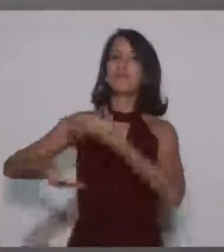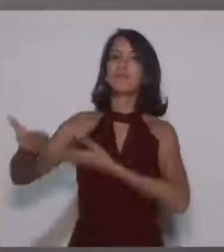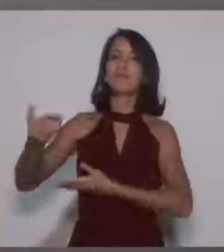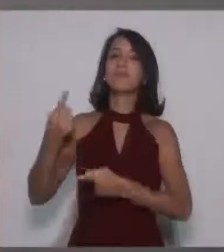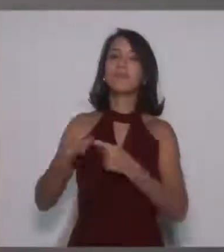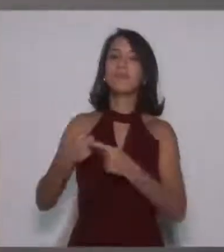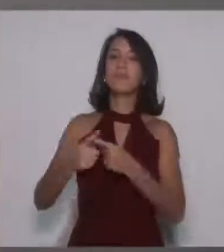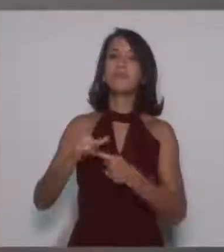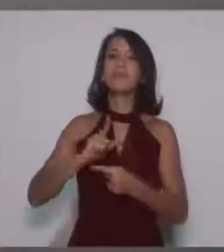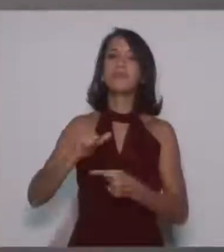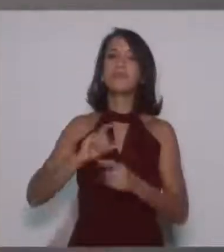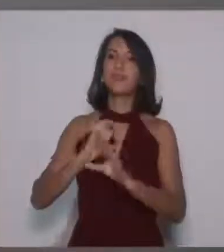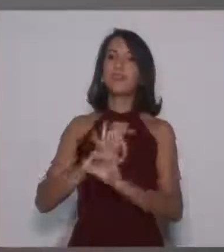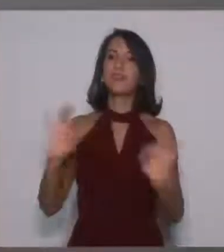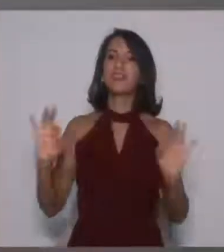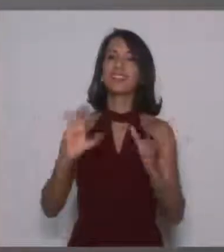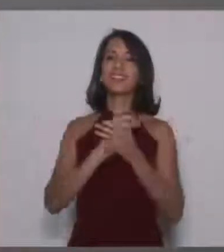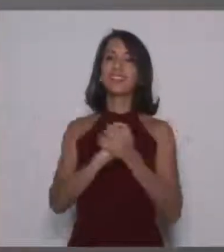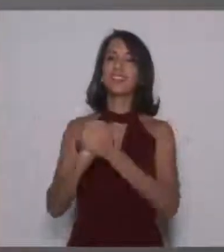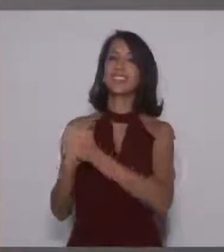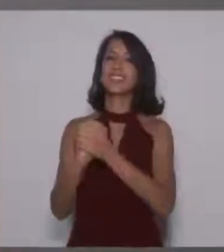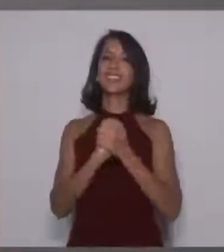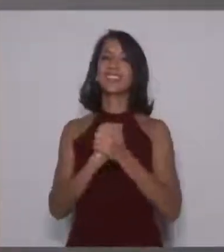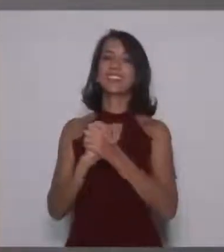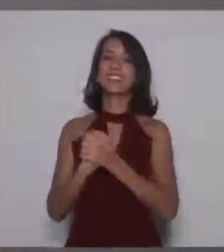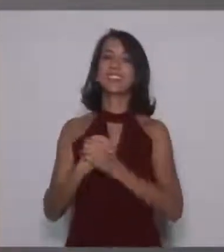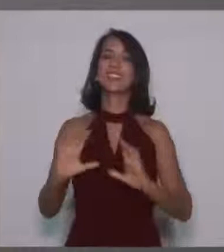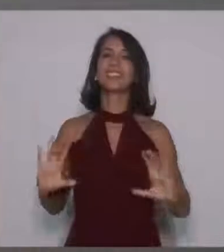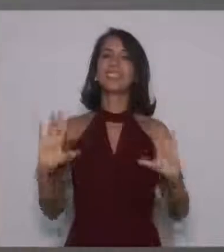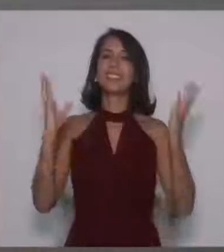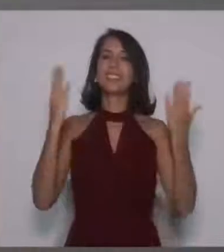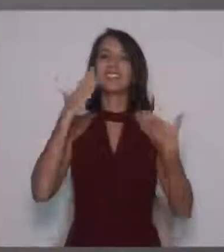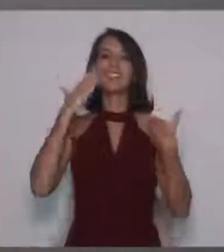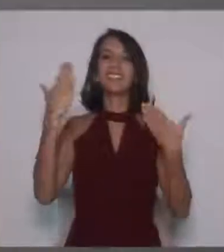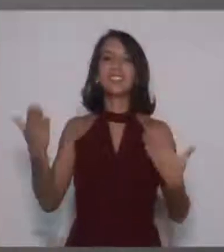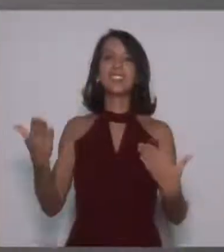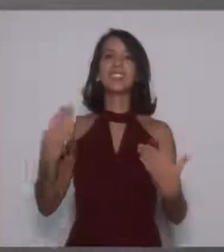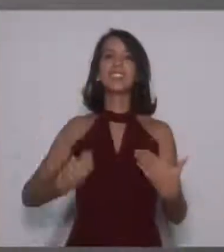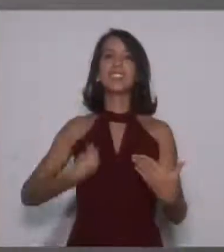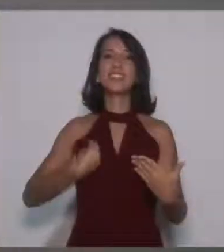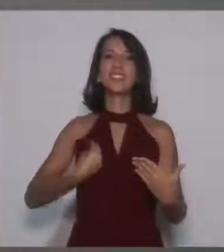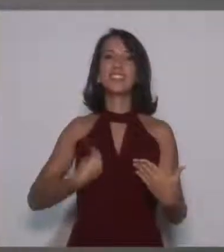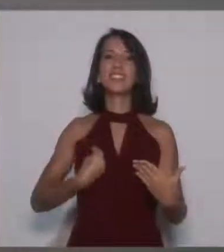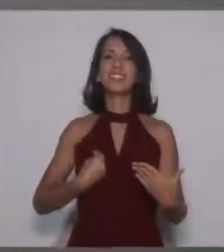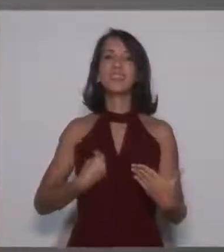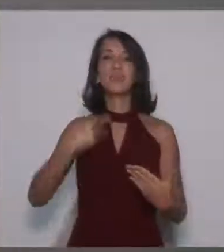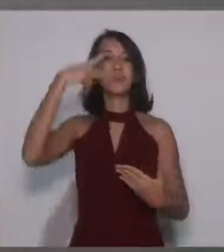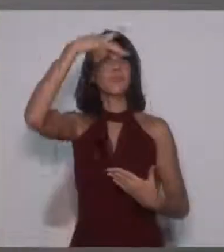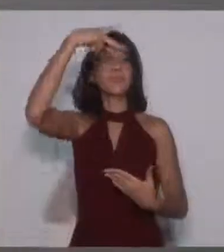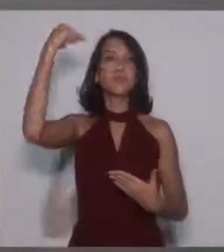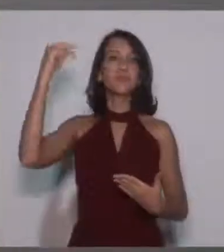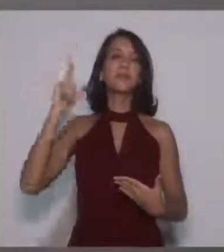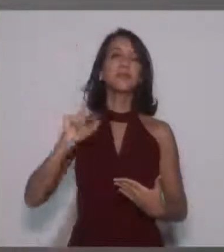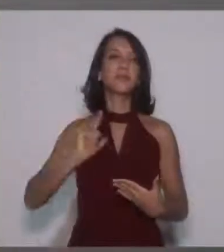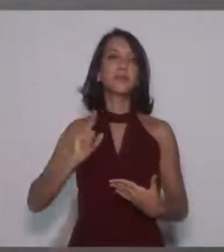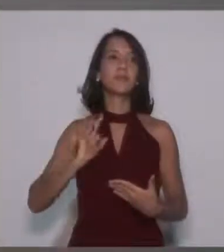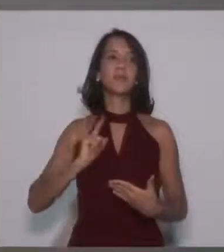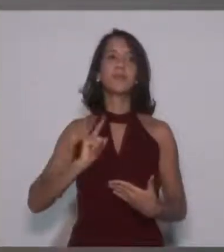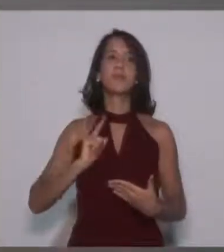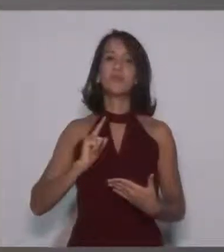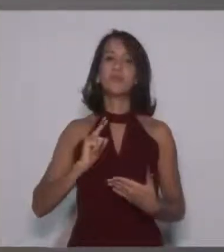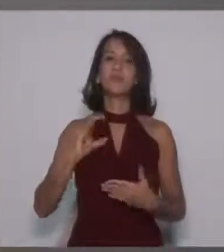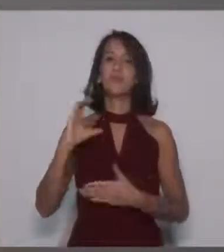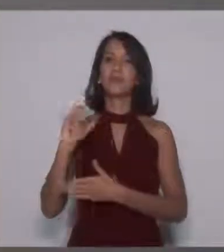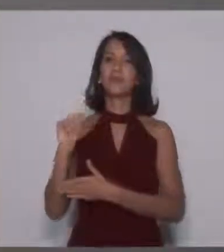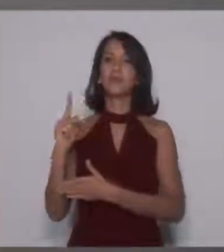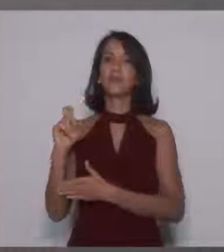porque foi excelente, está de parabéns. A festa, agradecer, parabenizar a Prefeitura pela realização da festa ali da